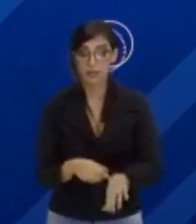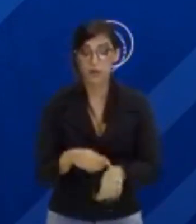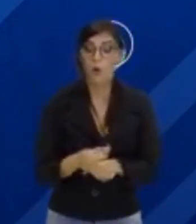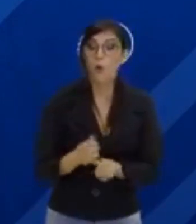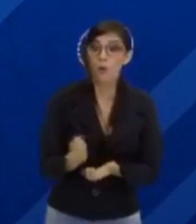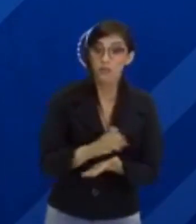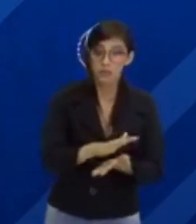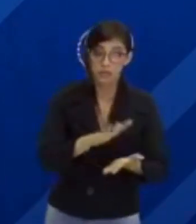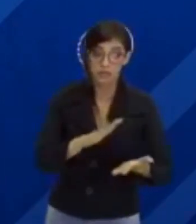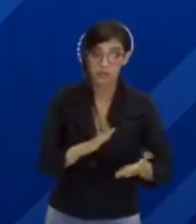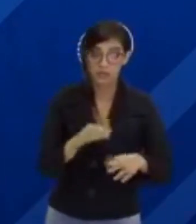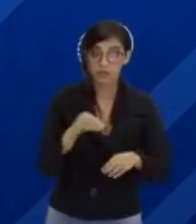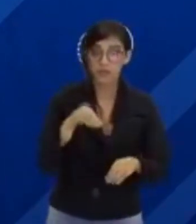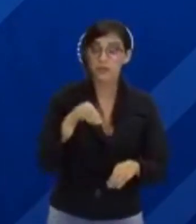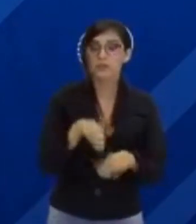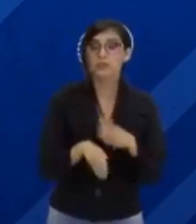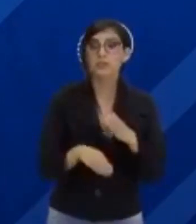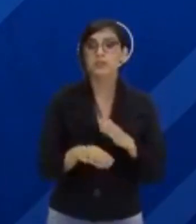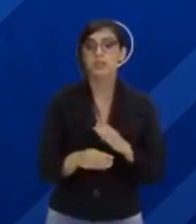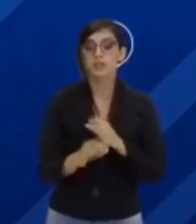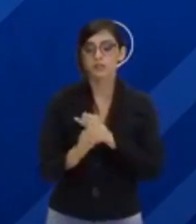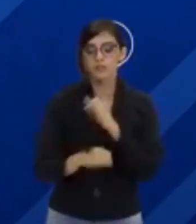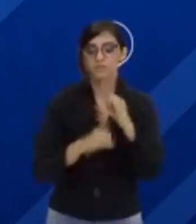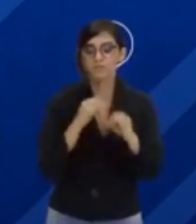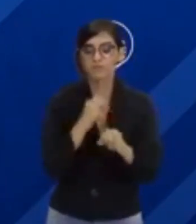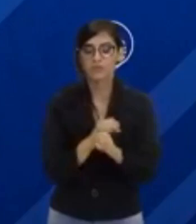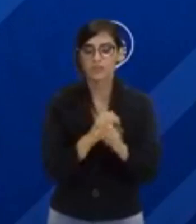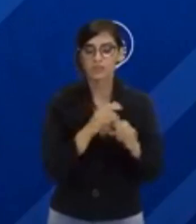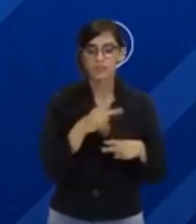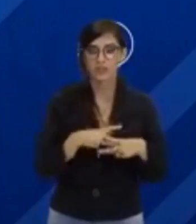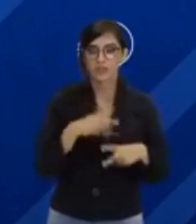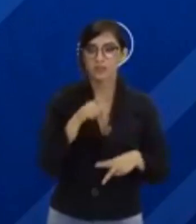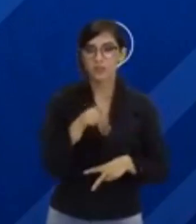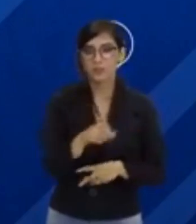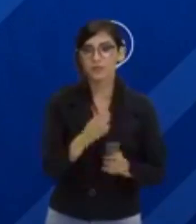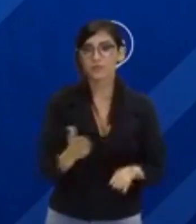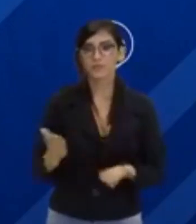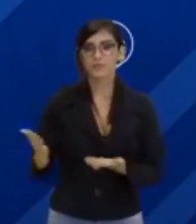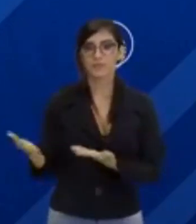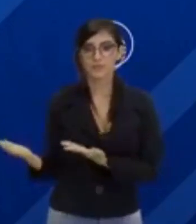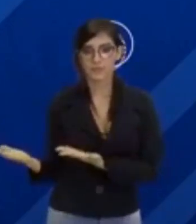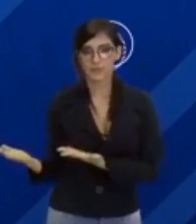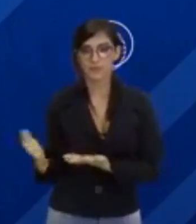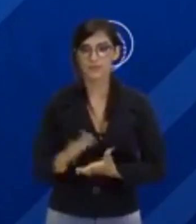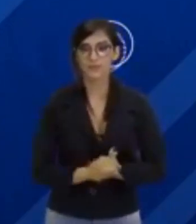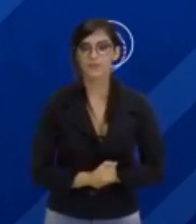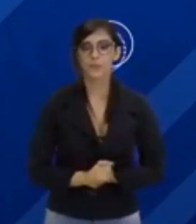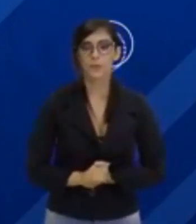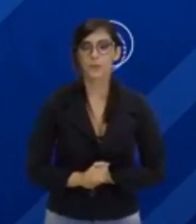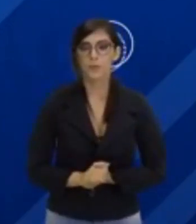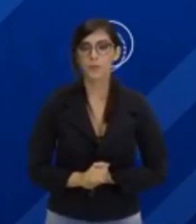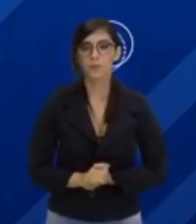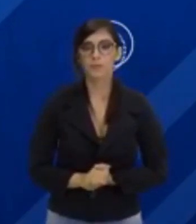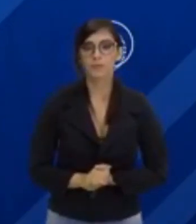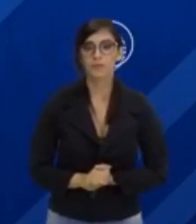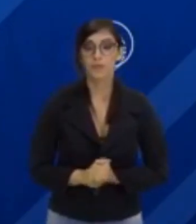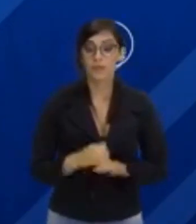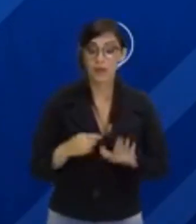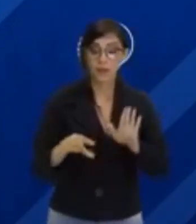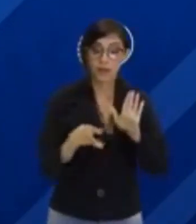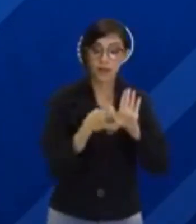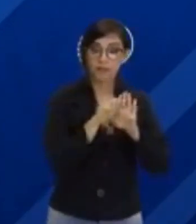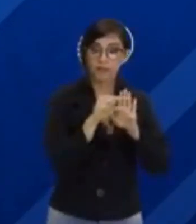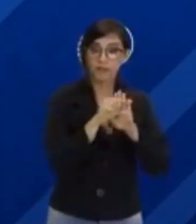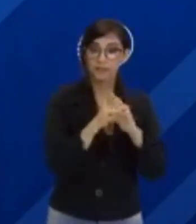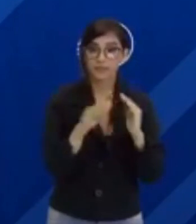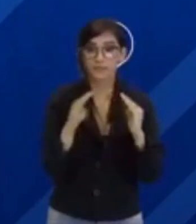Seduc para vocês no www.seduc.pa.gov.br na aba